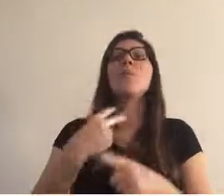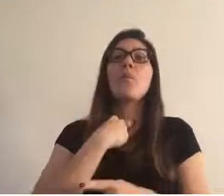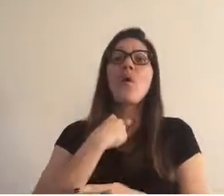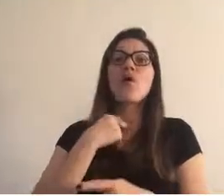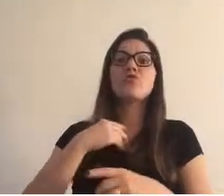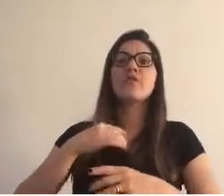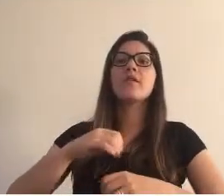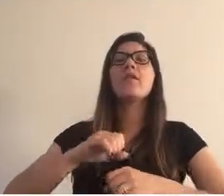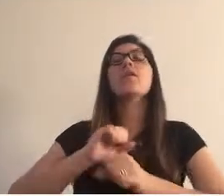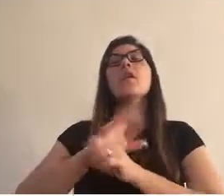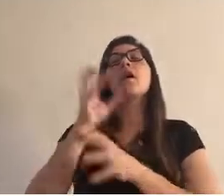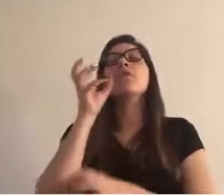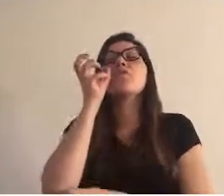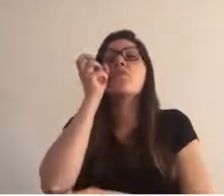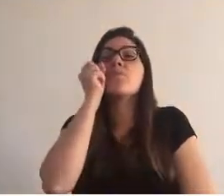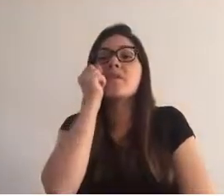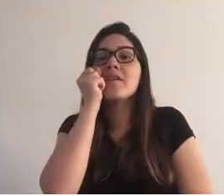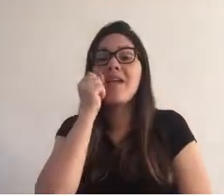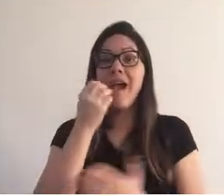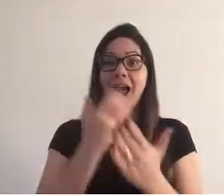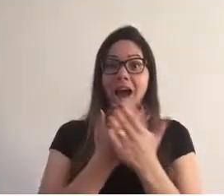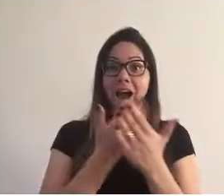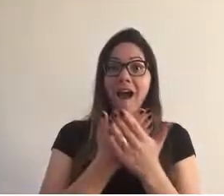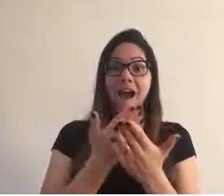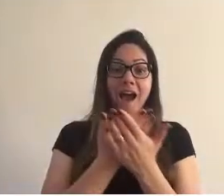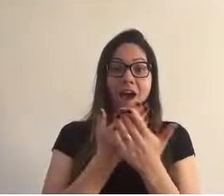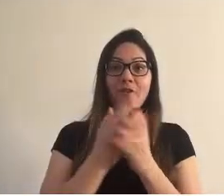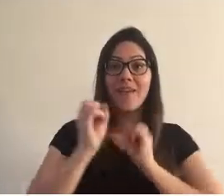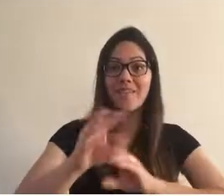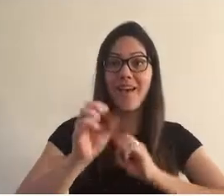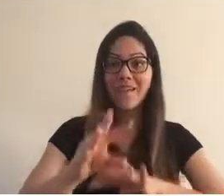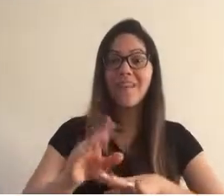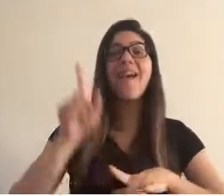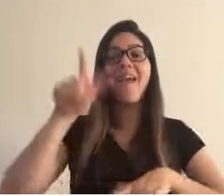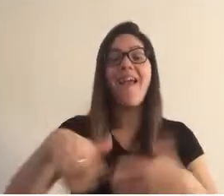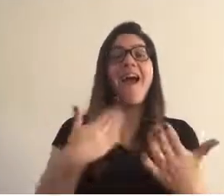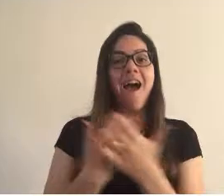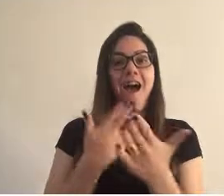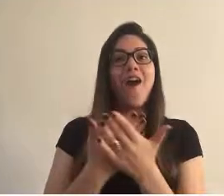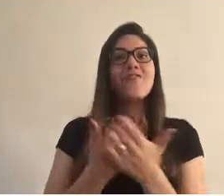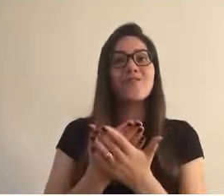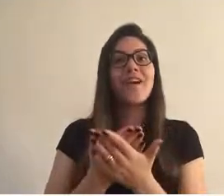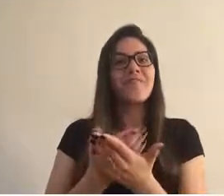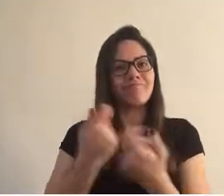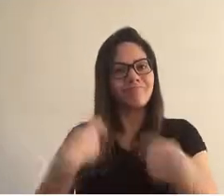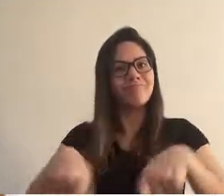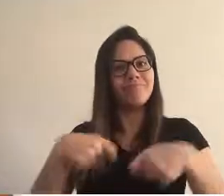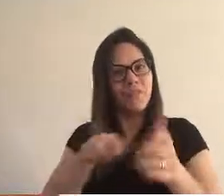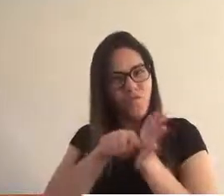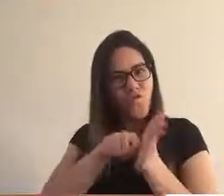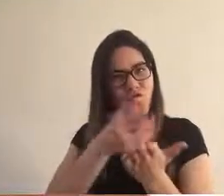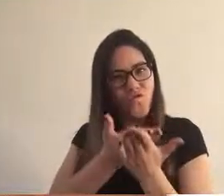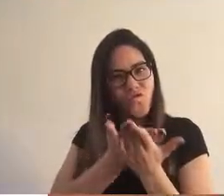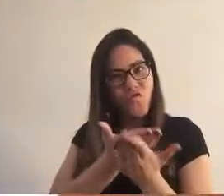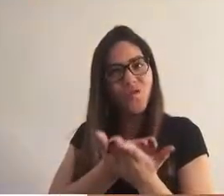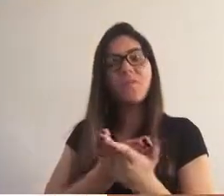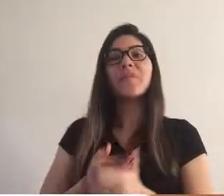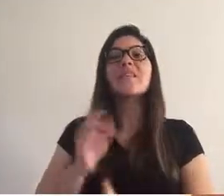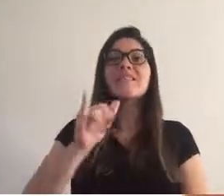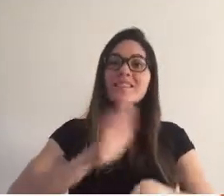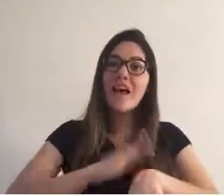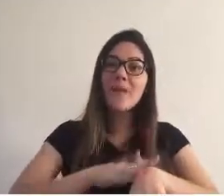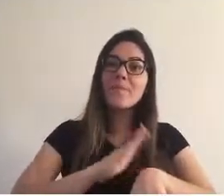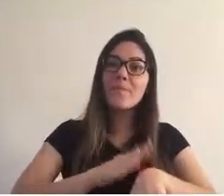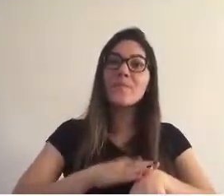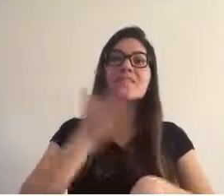de sono. O lema do aprendizado é Aula dada, aula estudada. Hoje. Agora que sabemos o quando estudar,